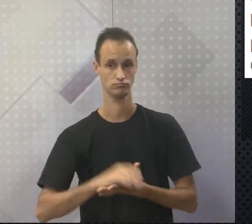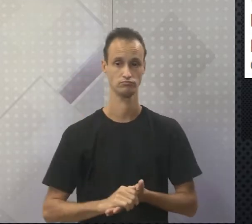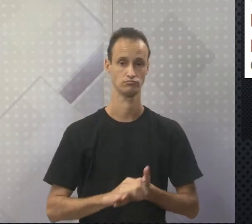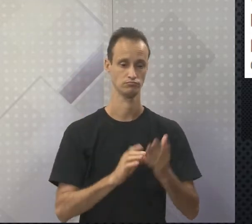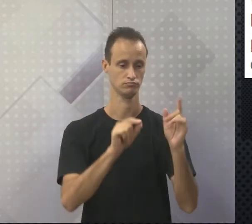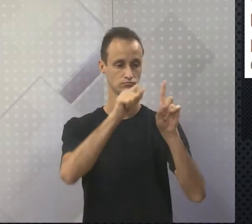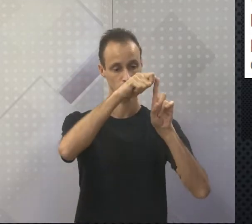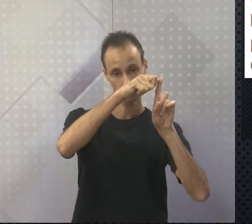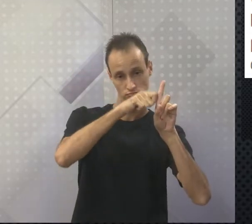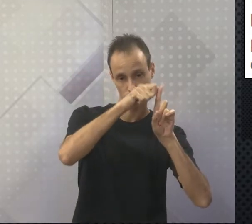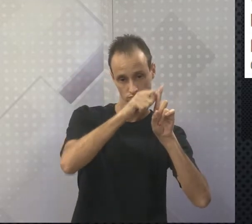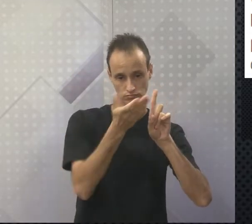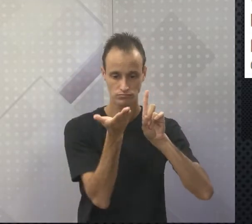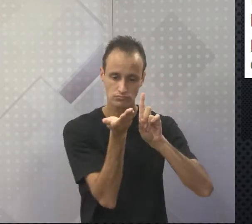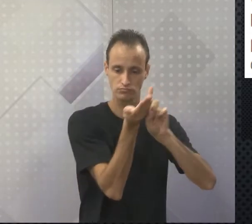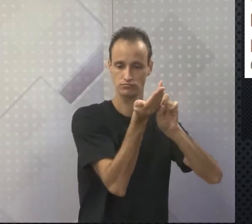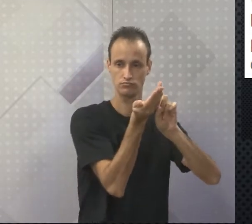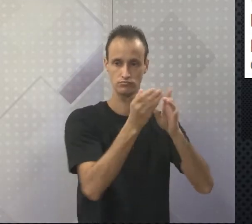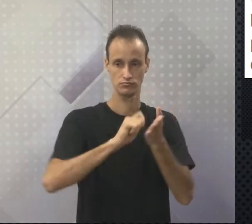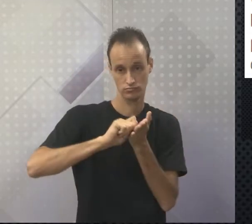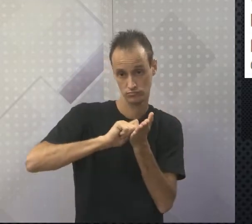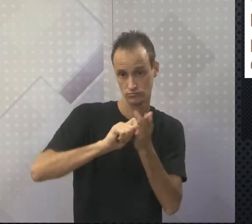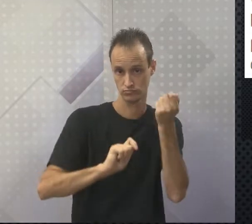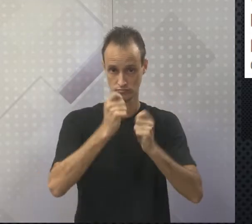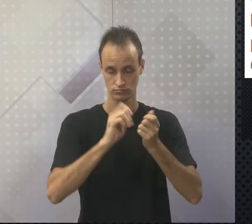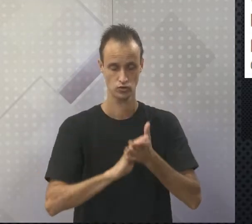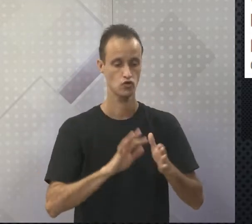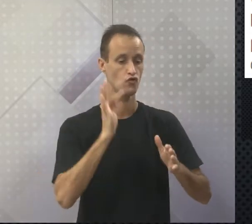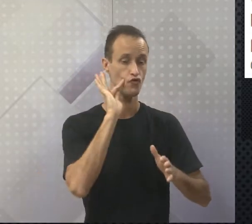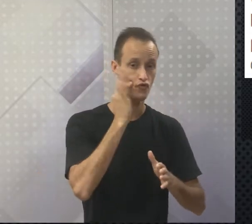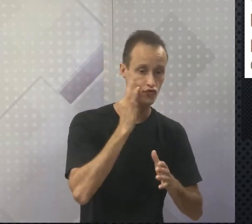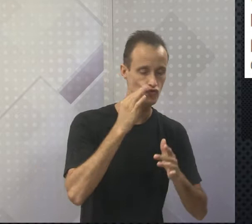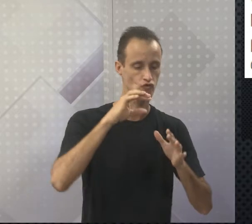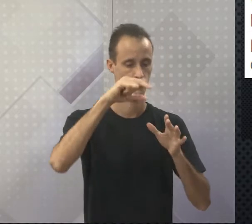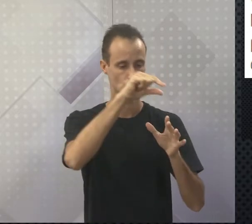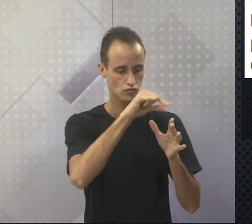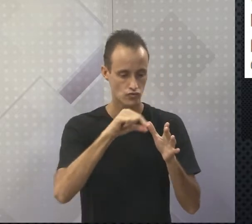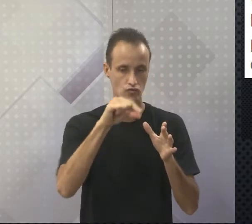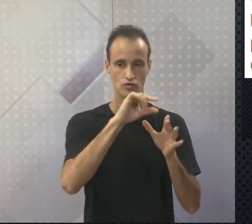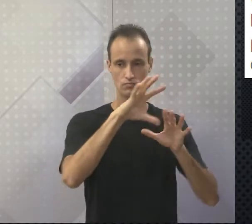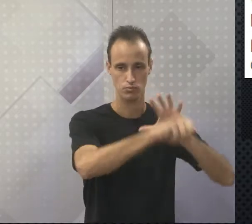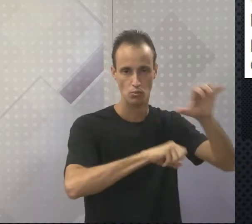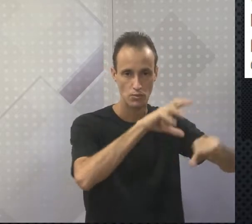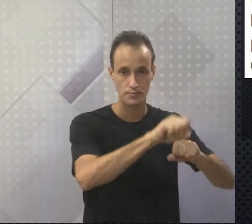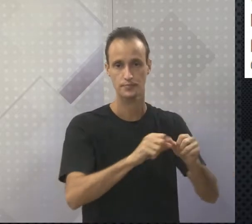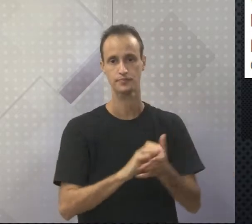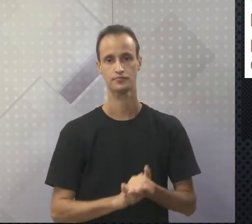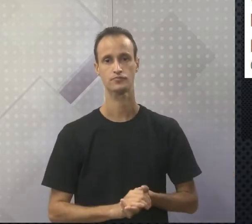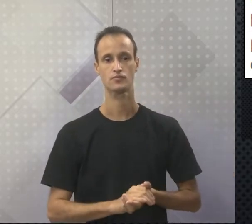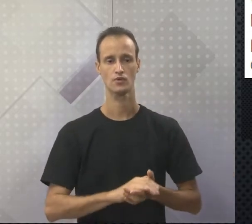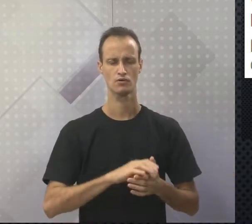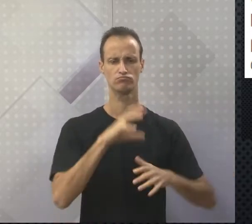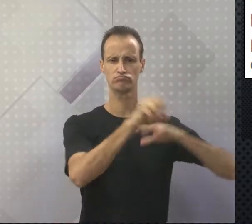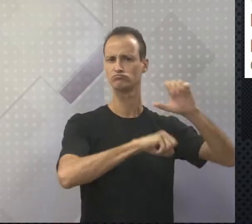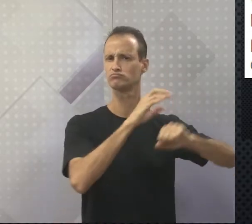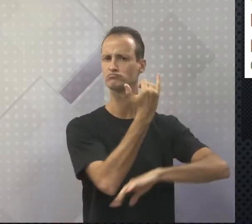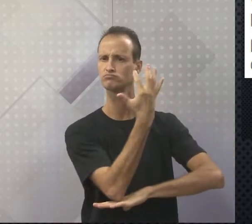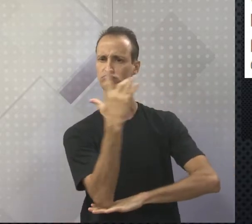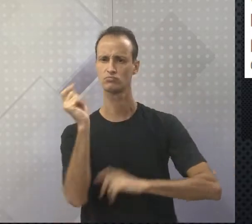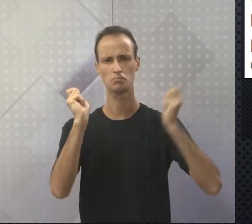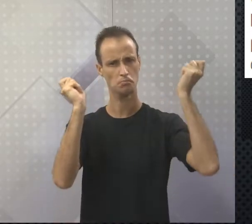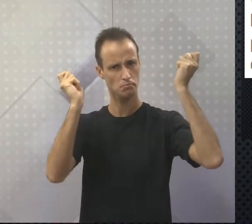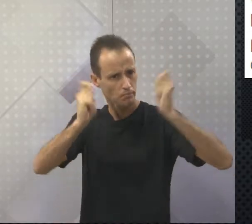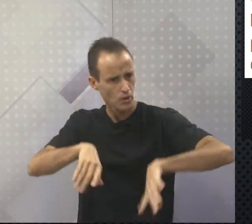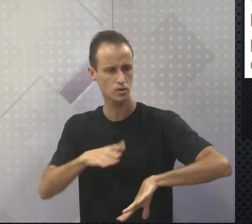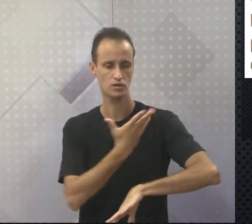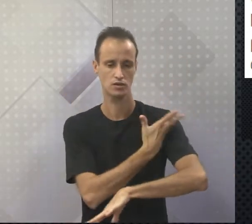látex para a fabricação de borracha, frutos, sementes, etc. O extrativismo vegetal pode ser praticado